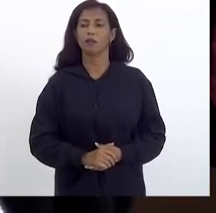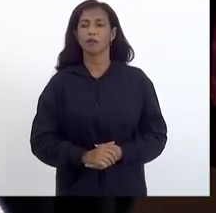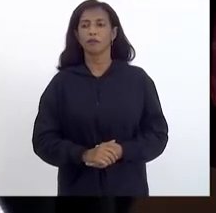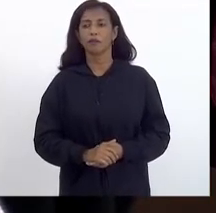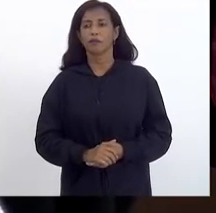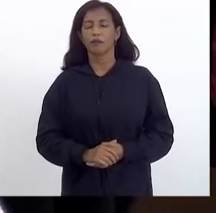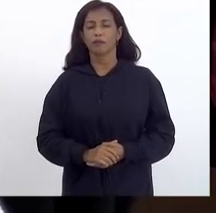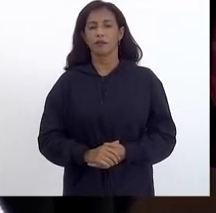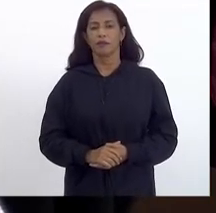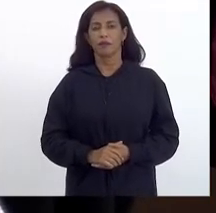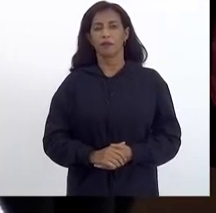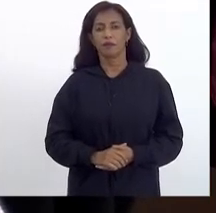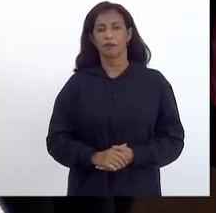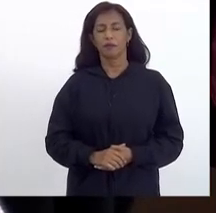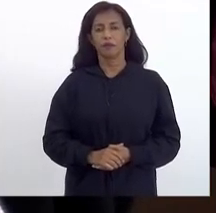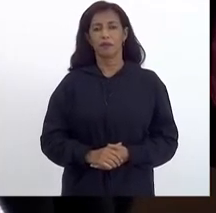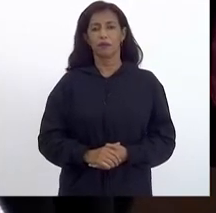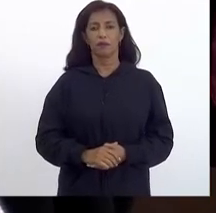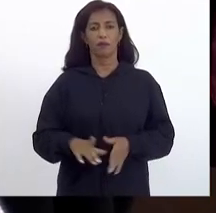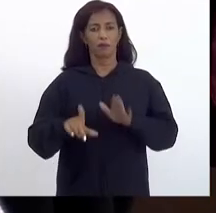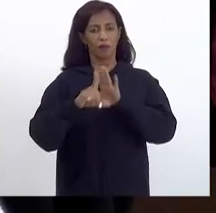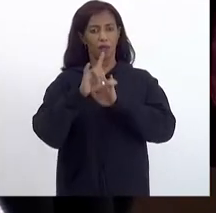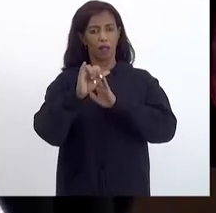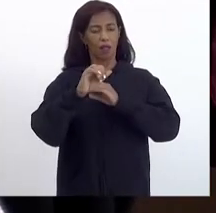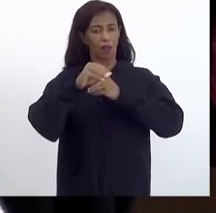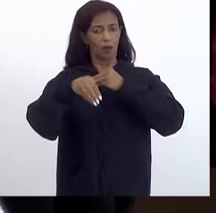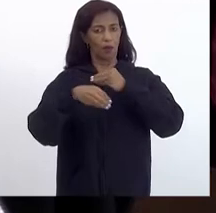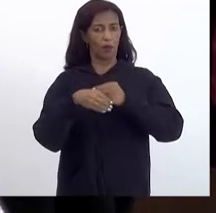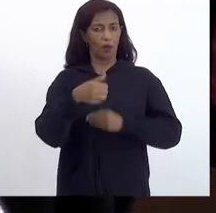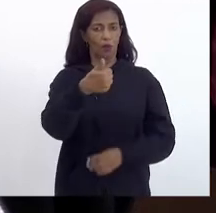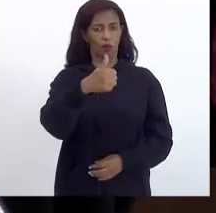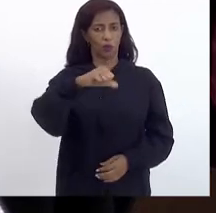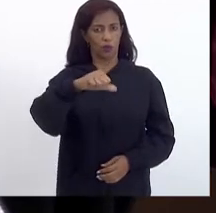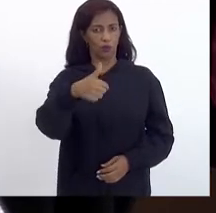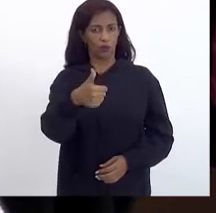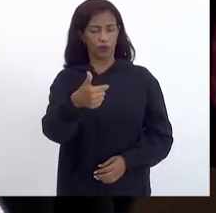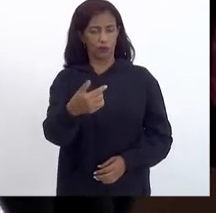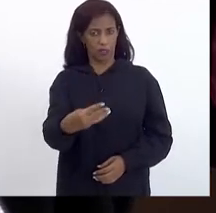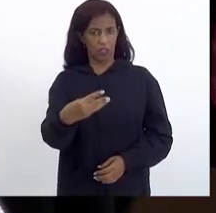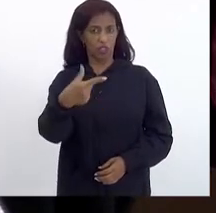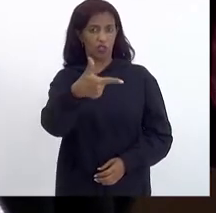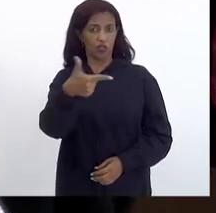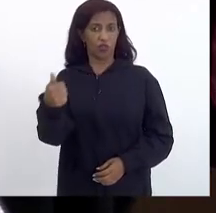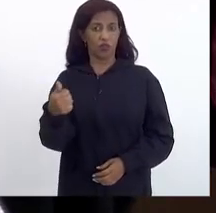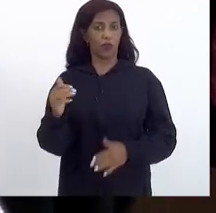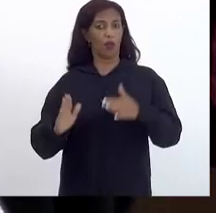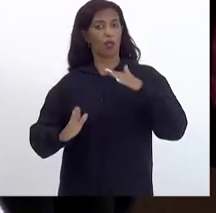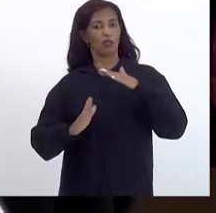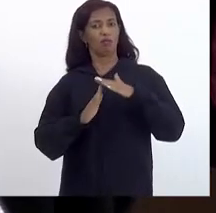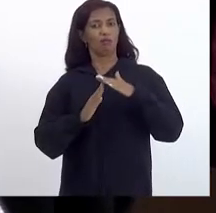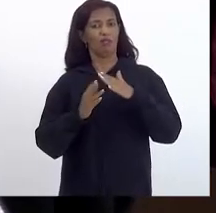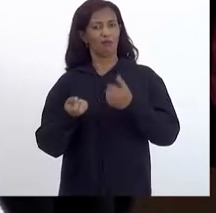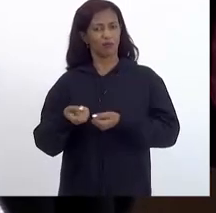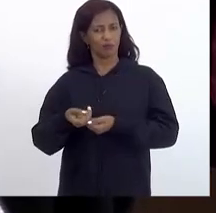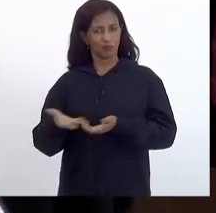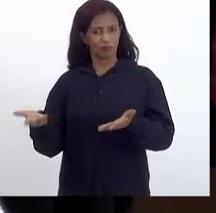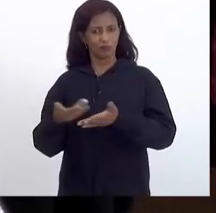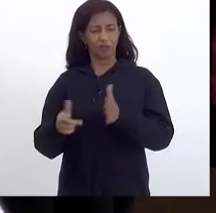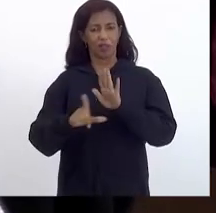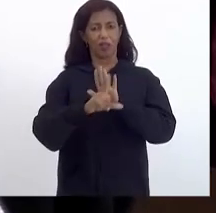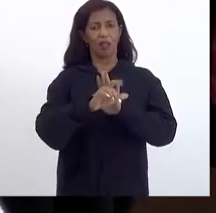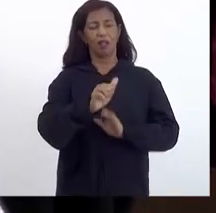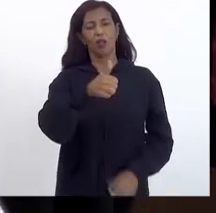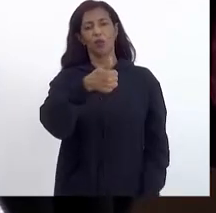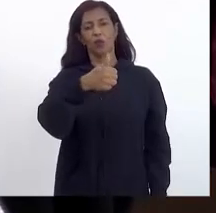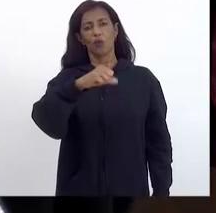Siciliano. A Lei Complementar 193, de 21, que é a lei do teto de gastos. A Lei Complementar